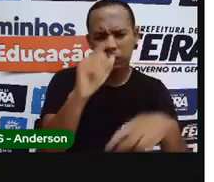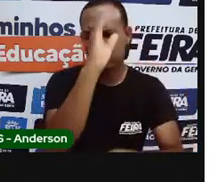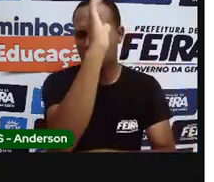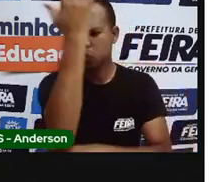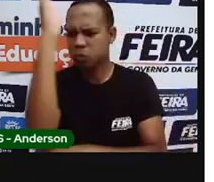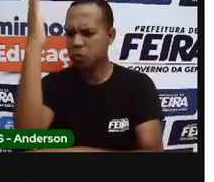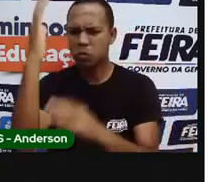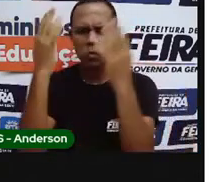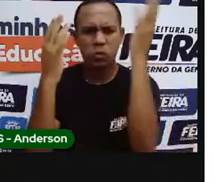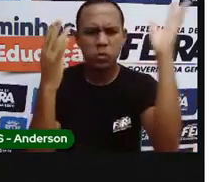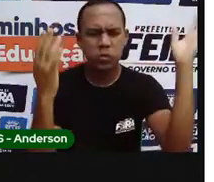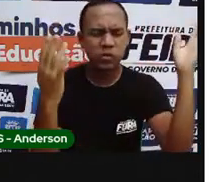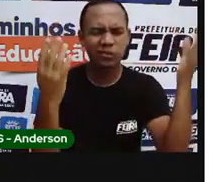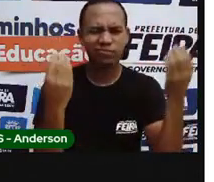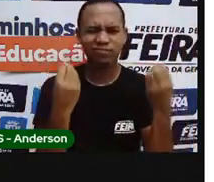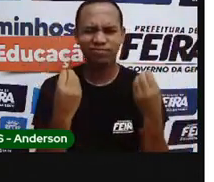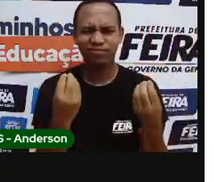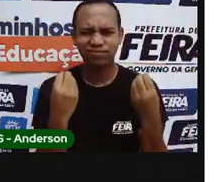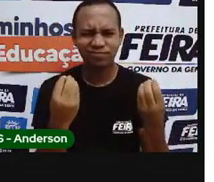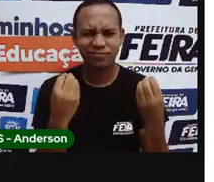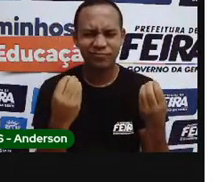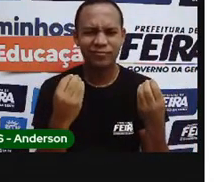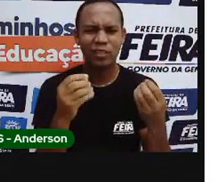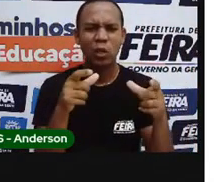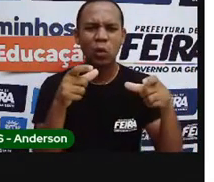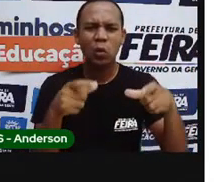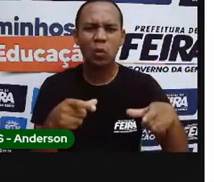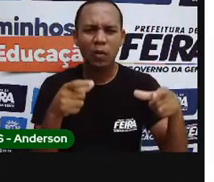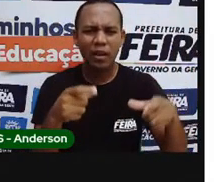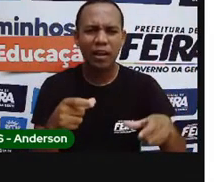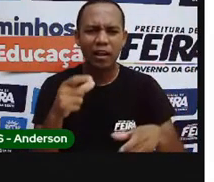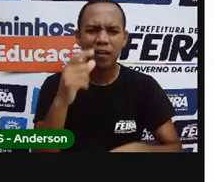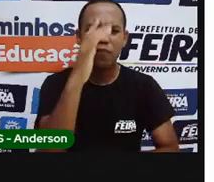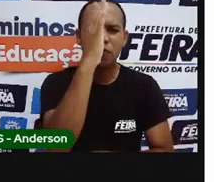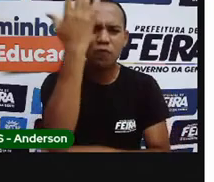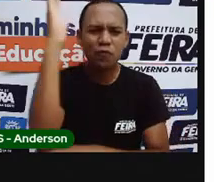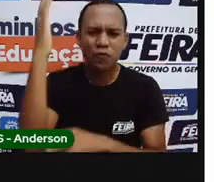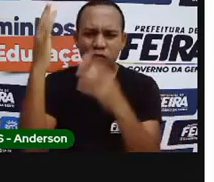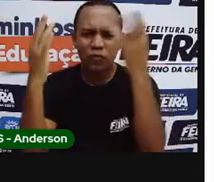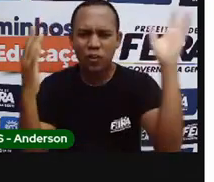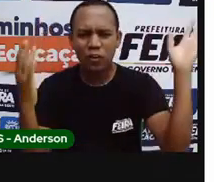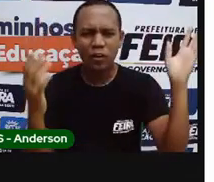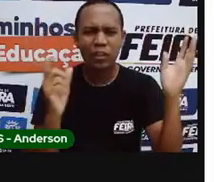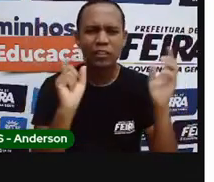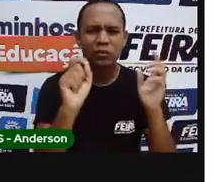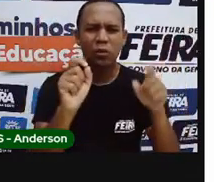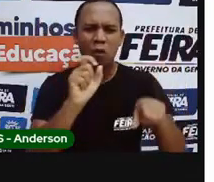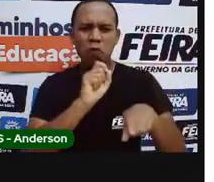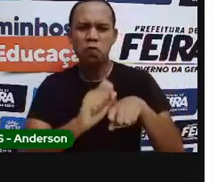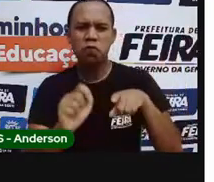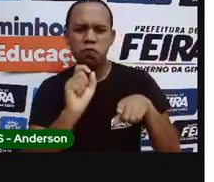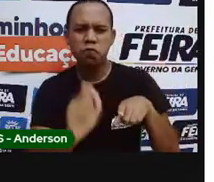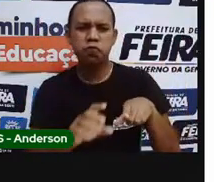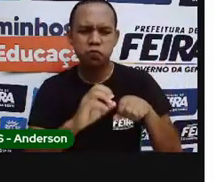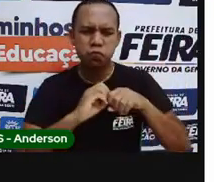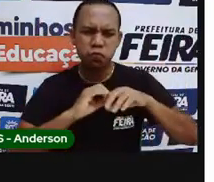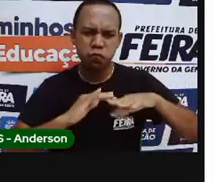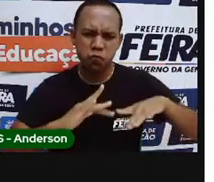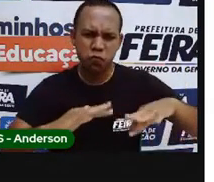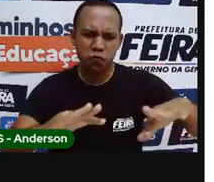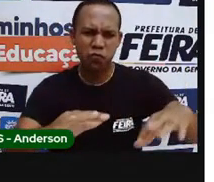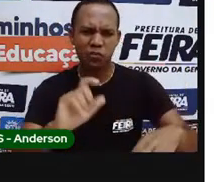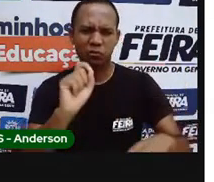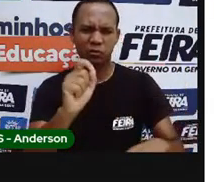imagem de uma floresta que passou por um processo de firmada. Então, isso é proteger a